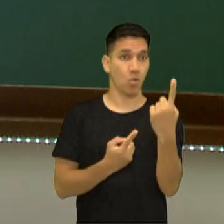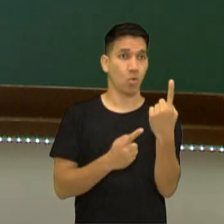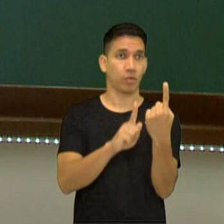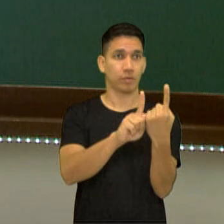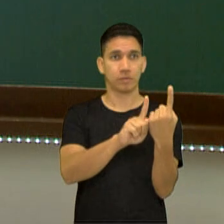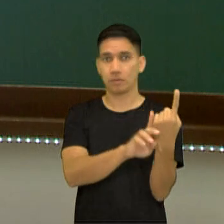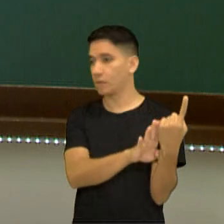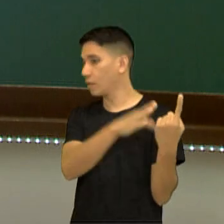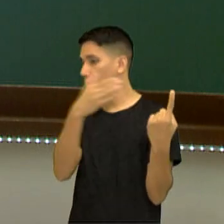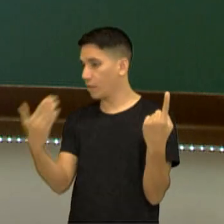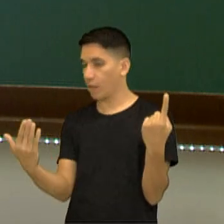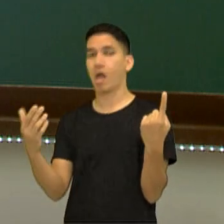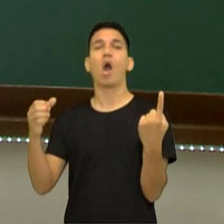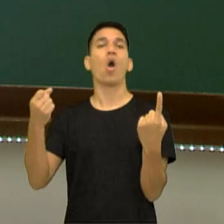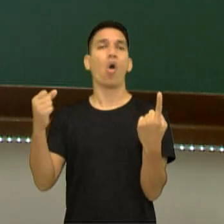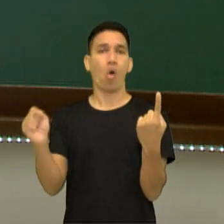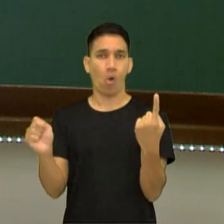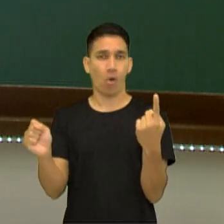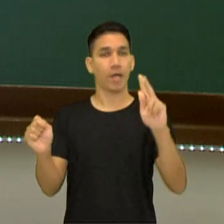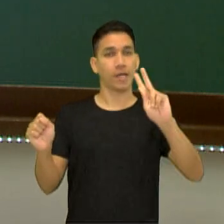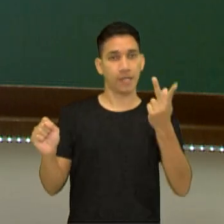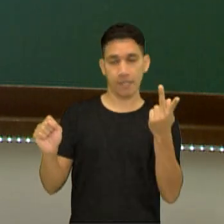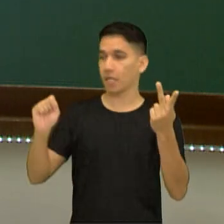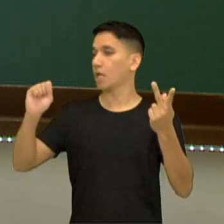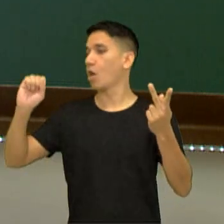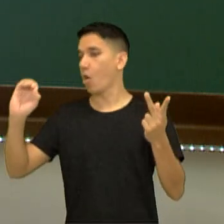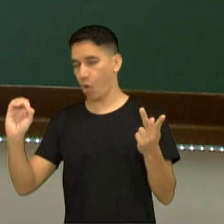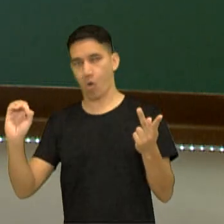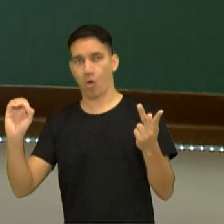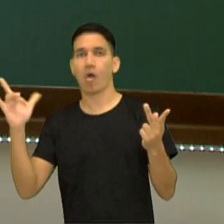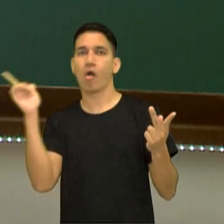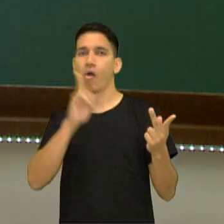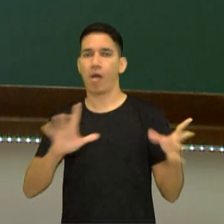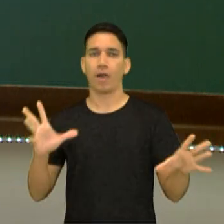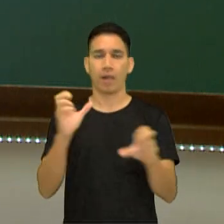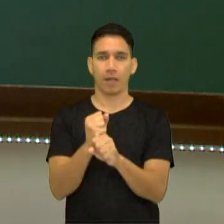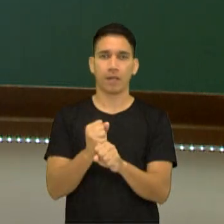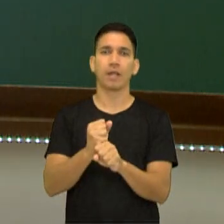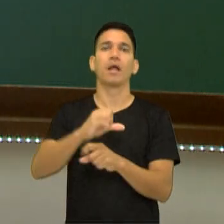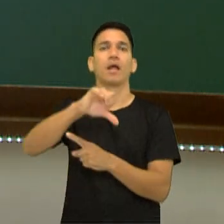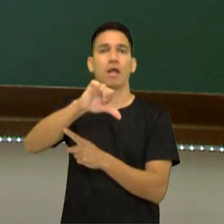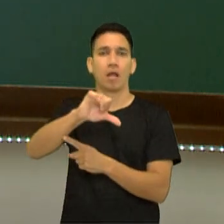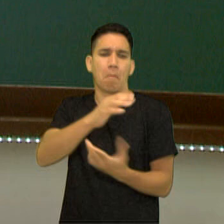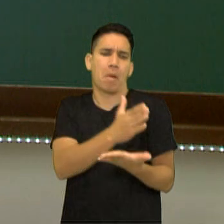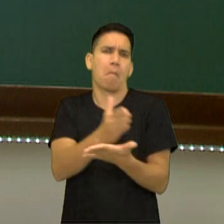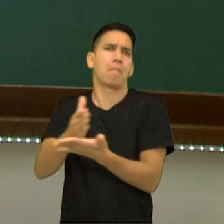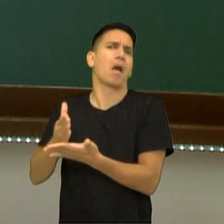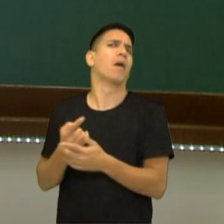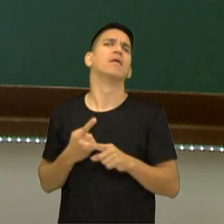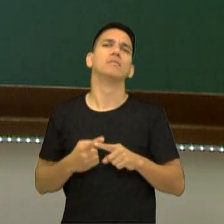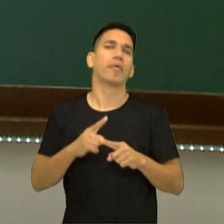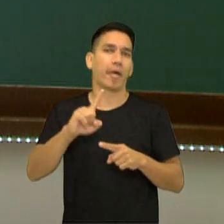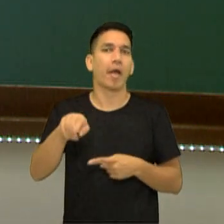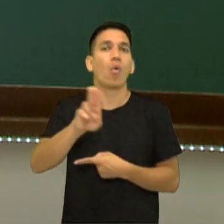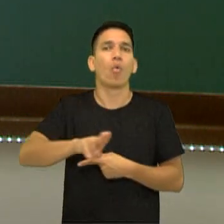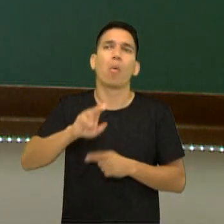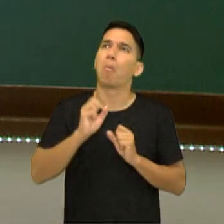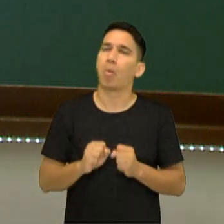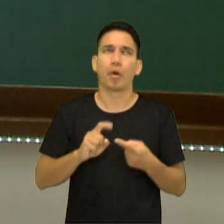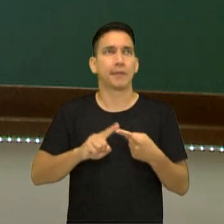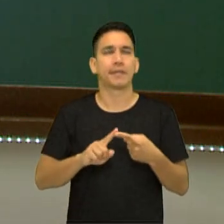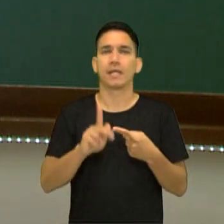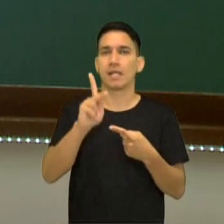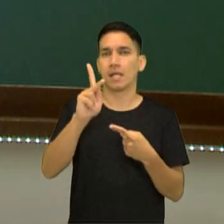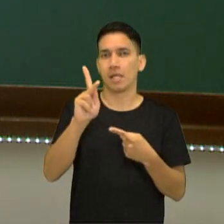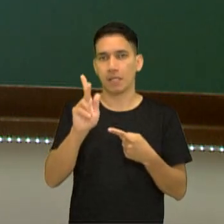uma parte de hidrogênio para 8 de oxigênio, forma 9 partes de água. Falo partes, porque aí eu poderia estar usando quilos,